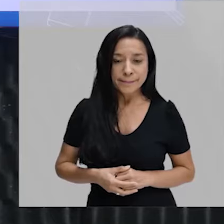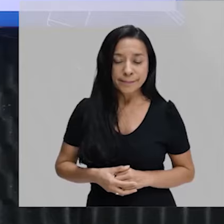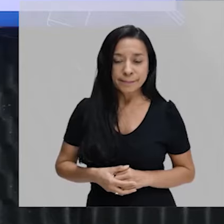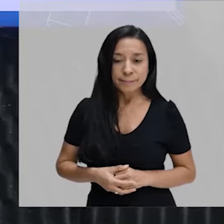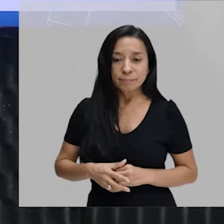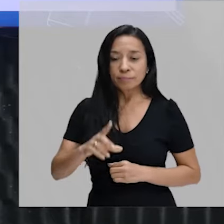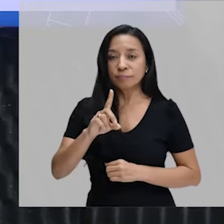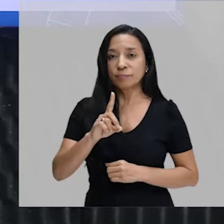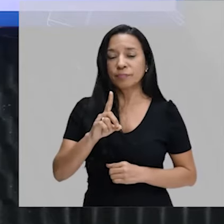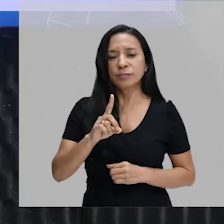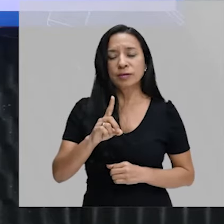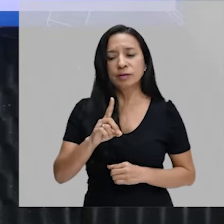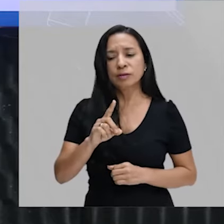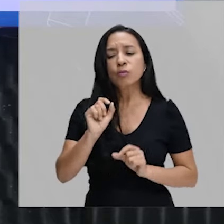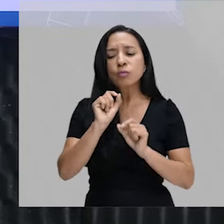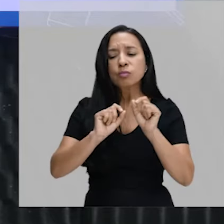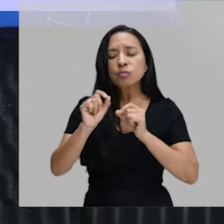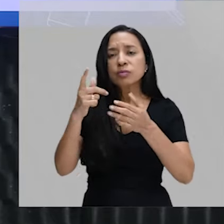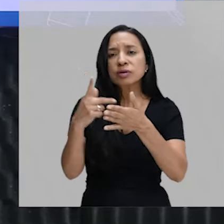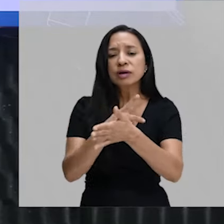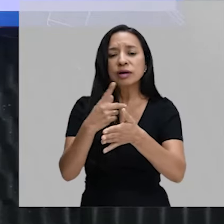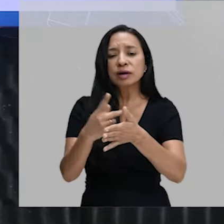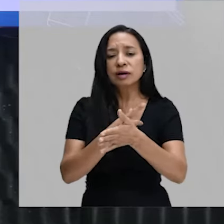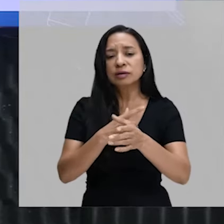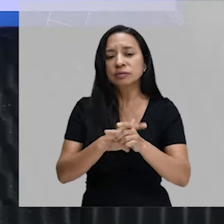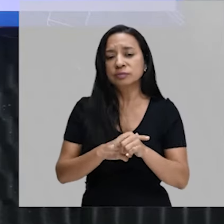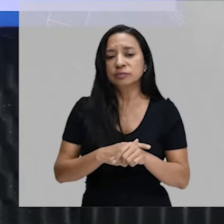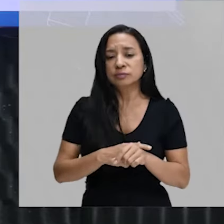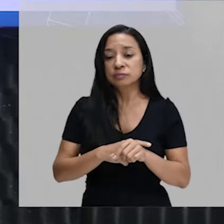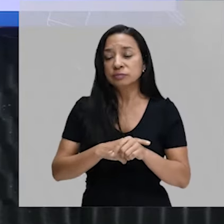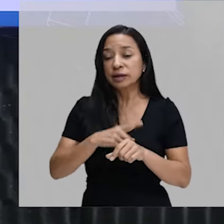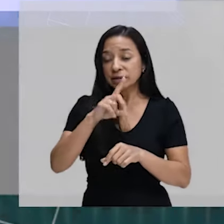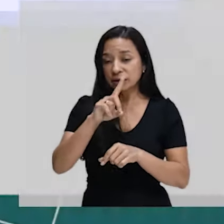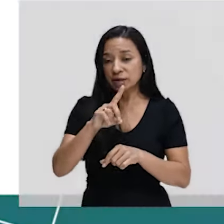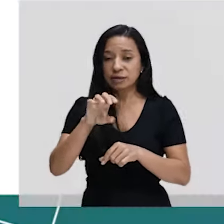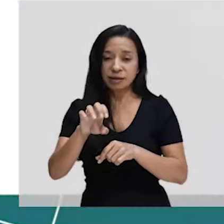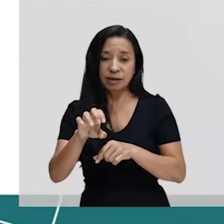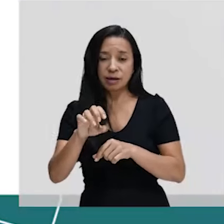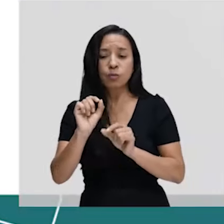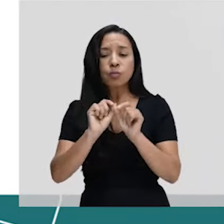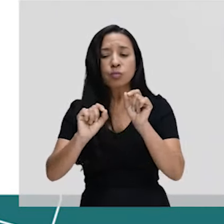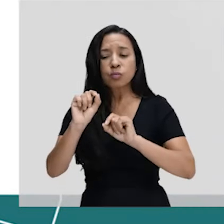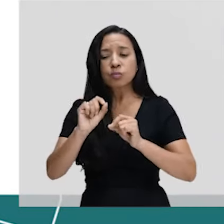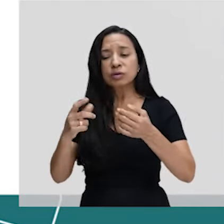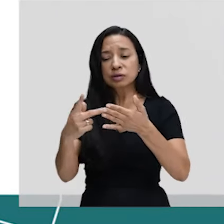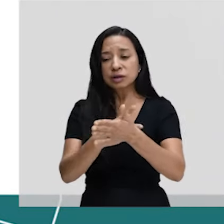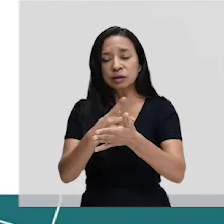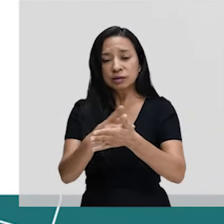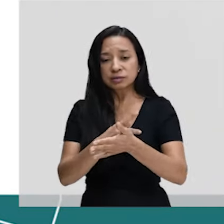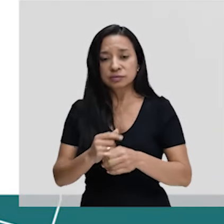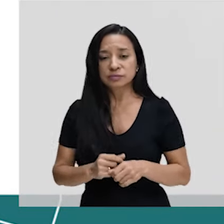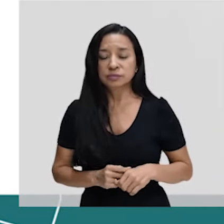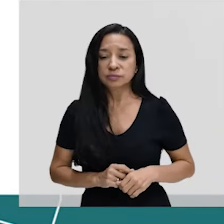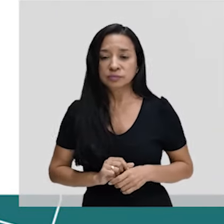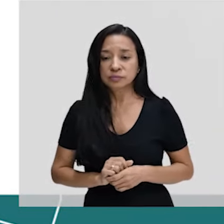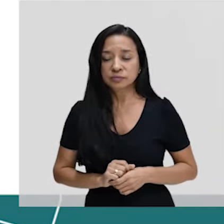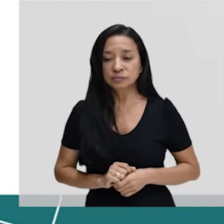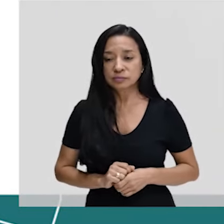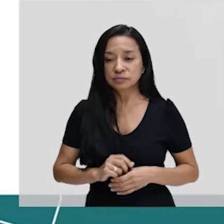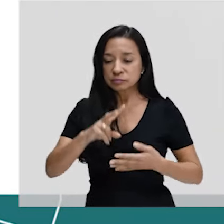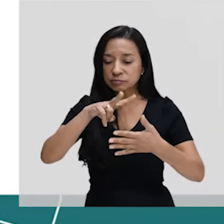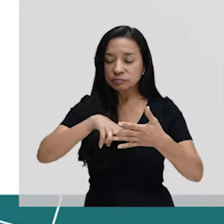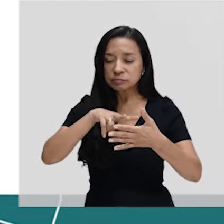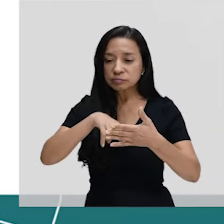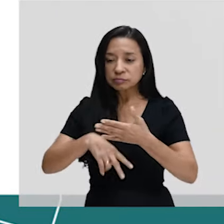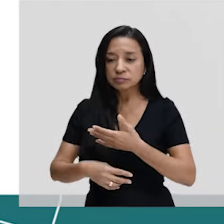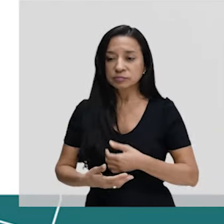Vamos ver o que está errado da letra D e letra E. Quando ele fala aqui na letra D, ele diz o seguinte, os cromossomos são constituídos